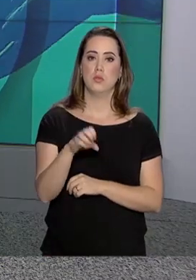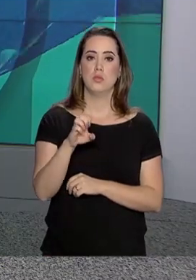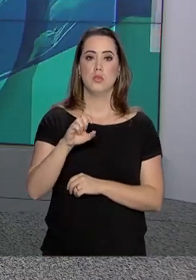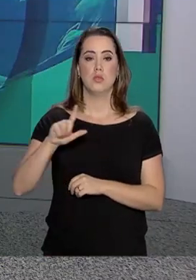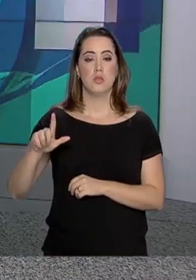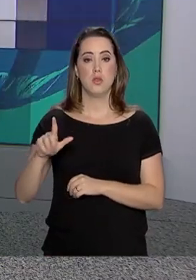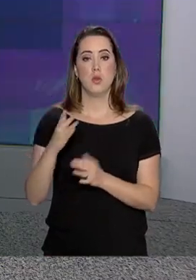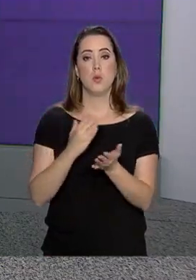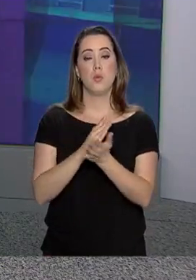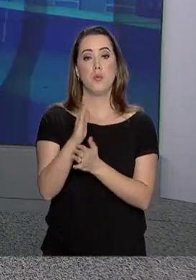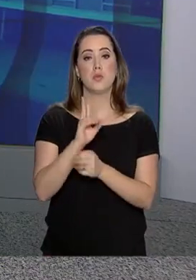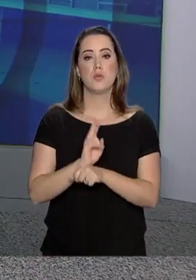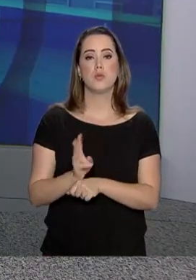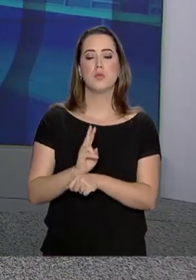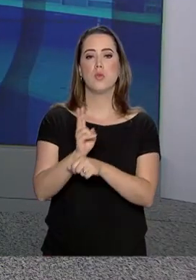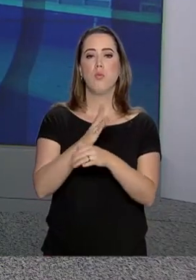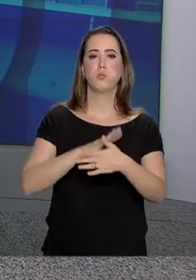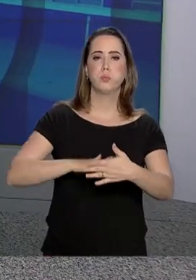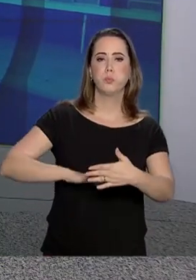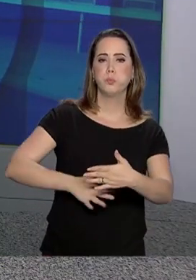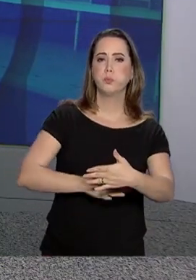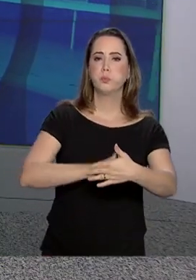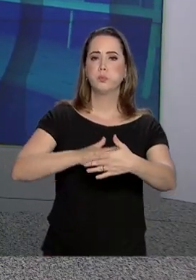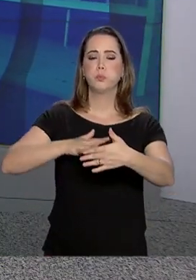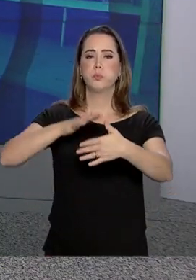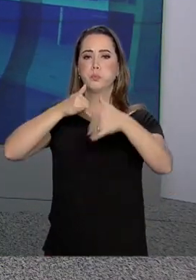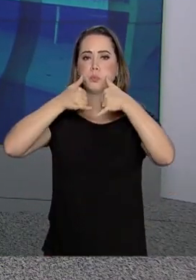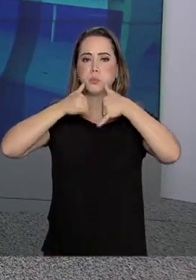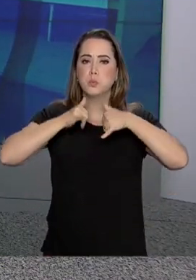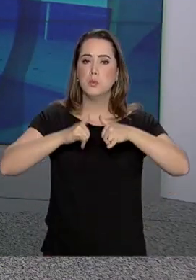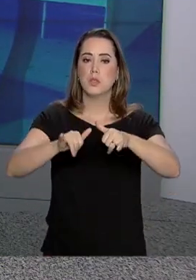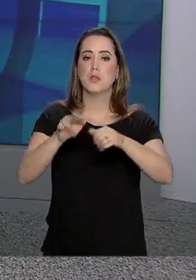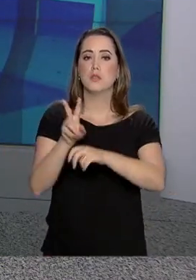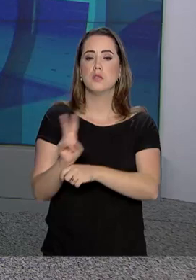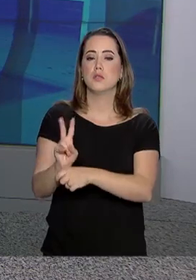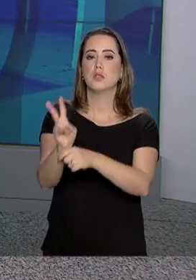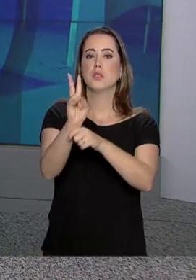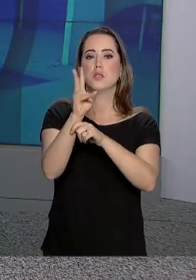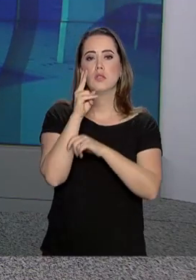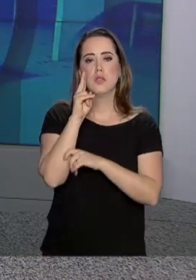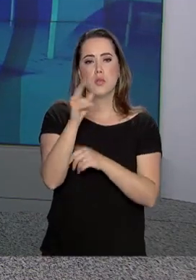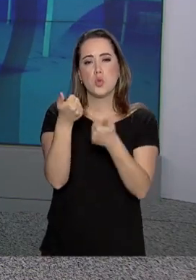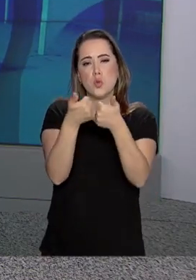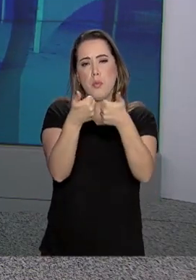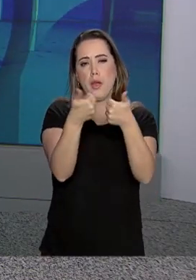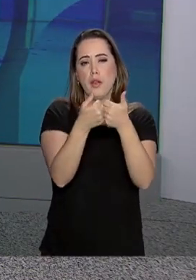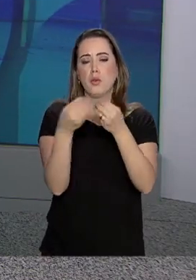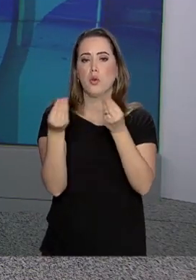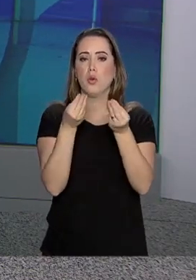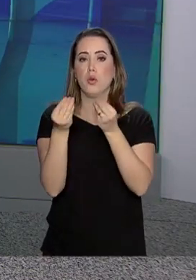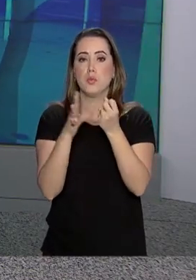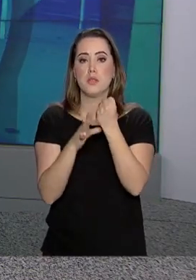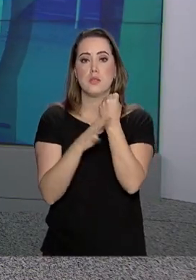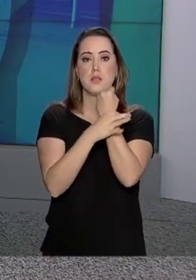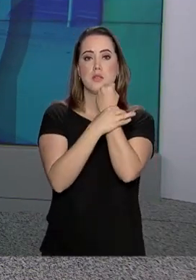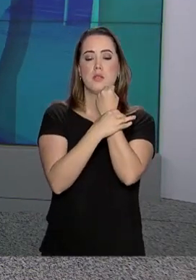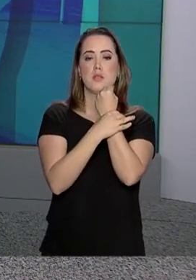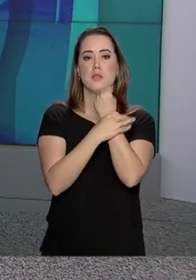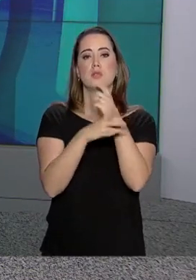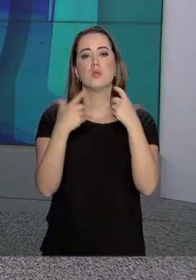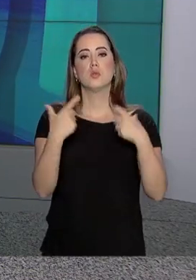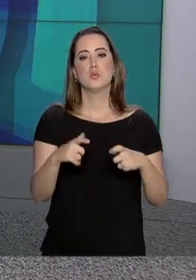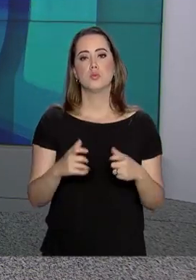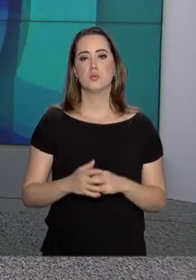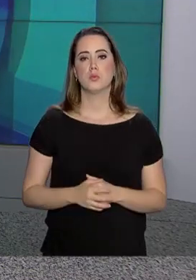começou uma vistoria nas barragens de usinas hidrelétricas. Os fiscais vão conferir de perto as condições de segurança